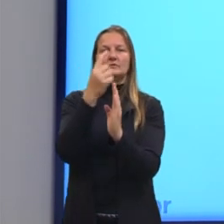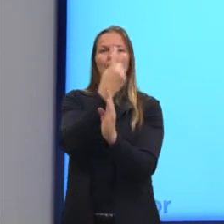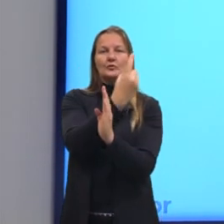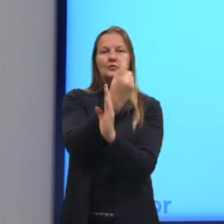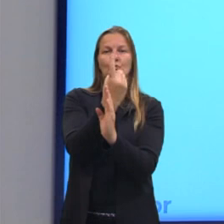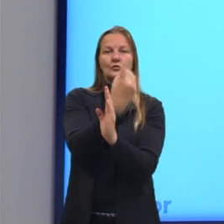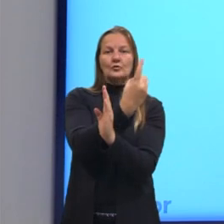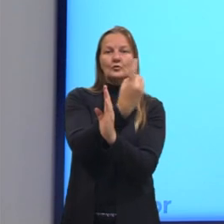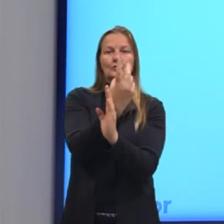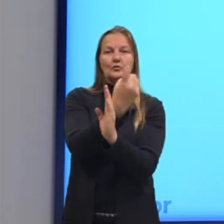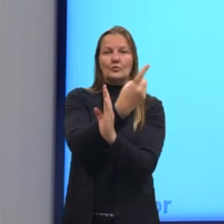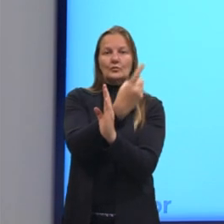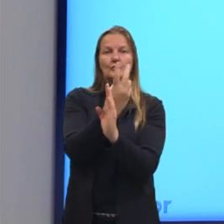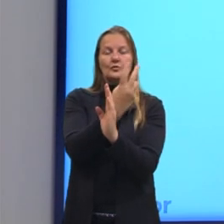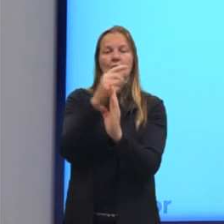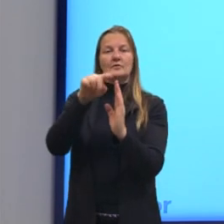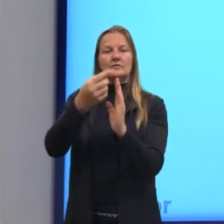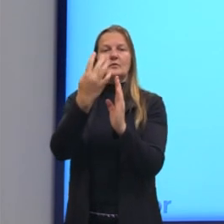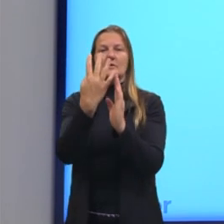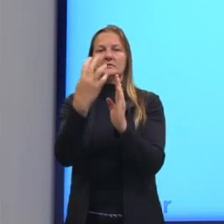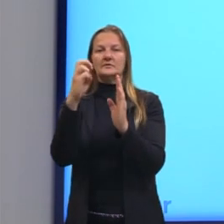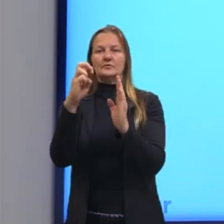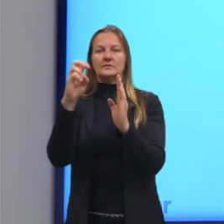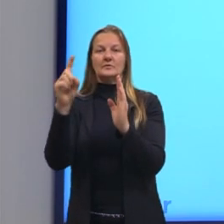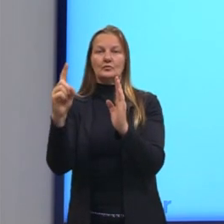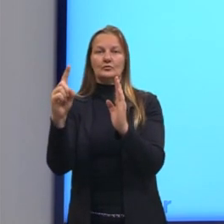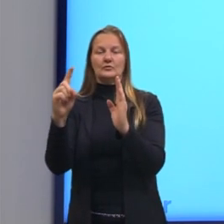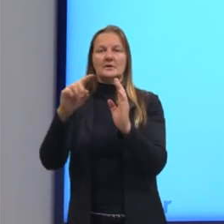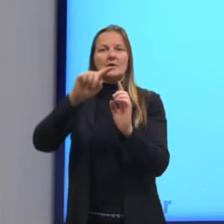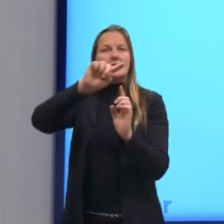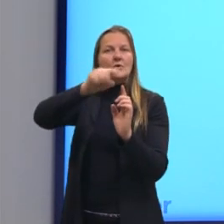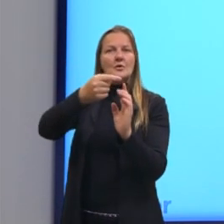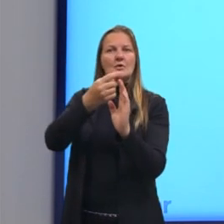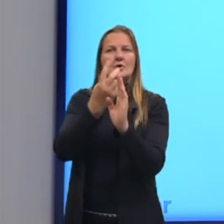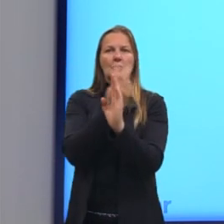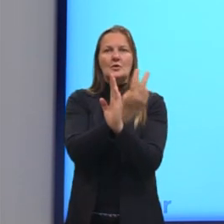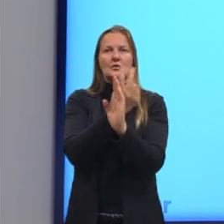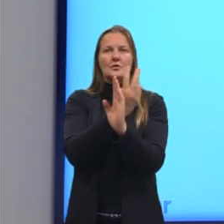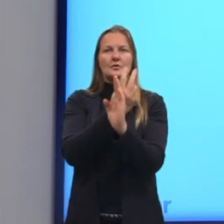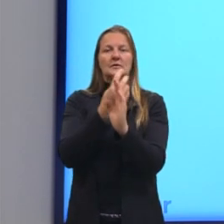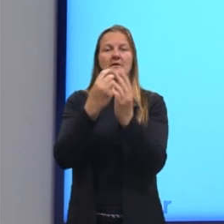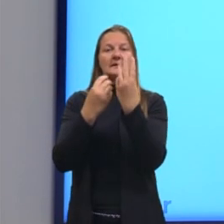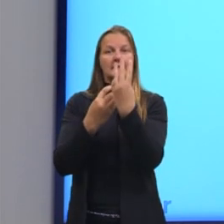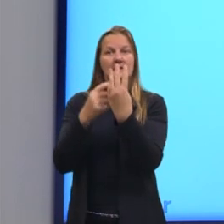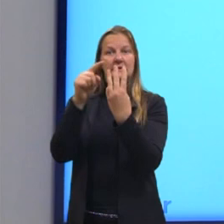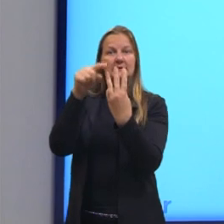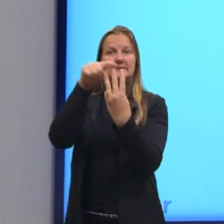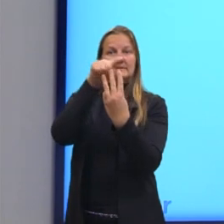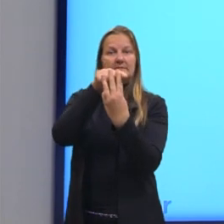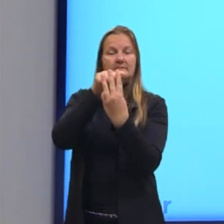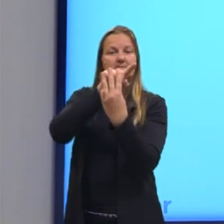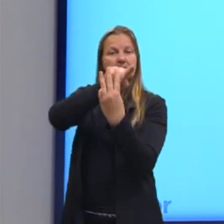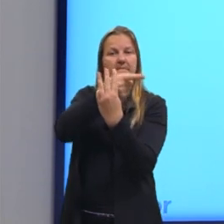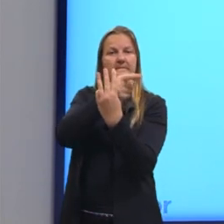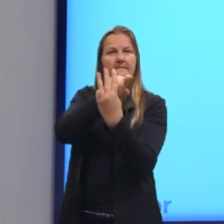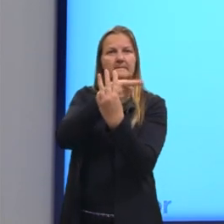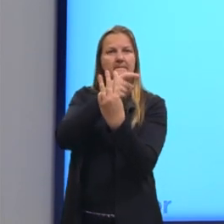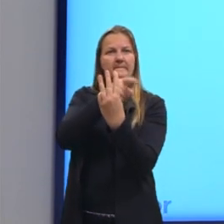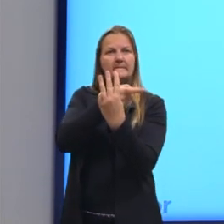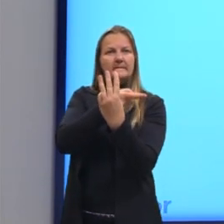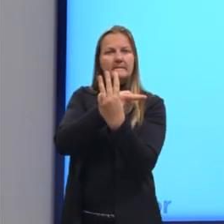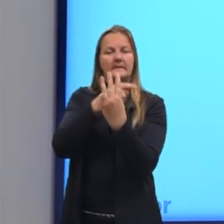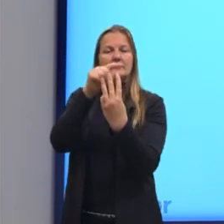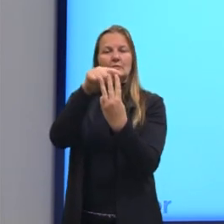,451. Esse número possui três casas decimais, ou seja, três